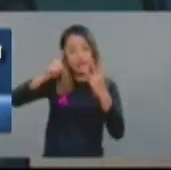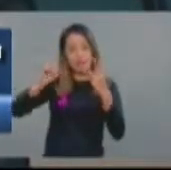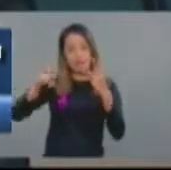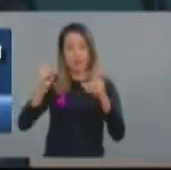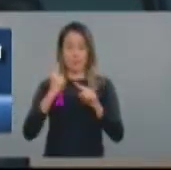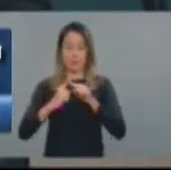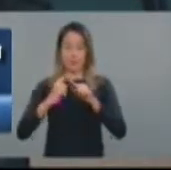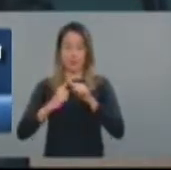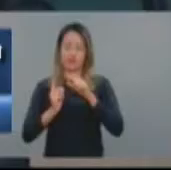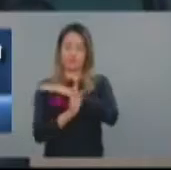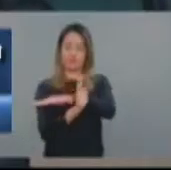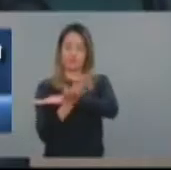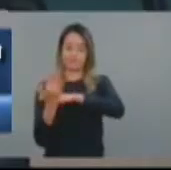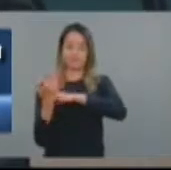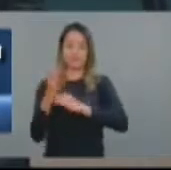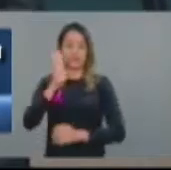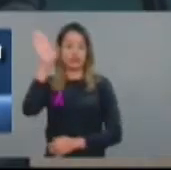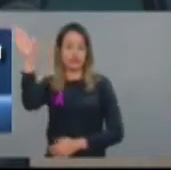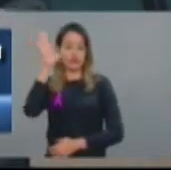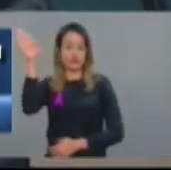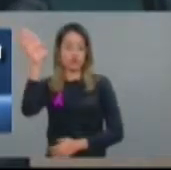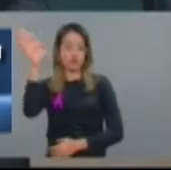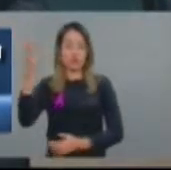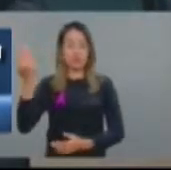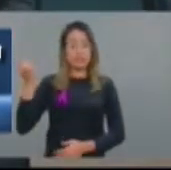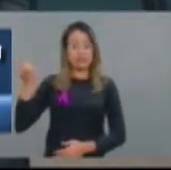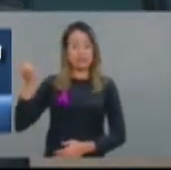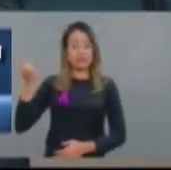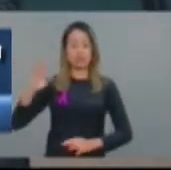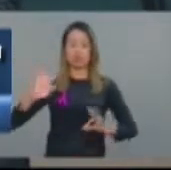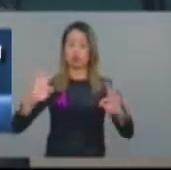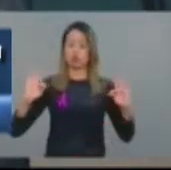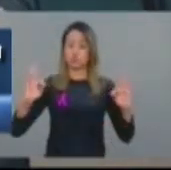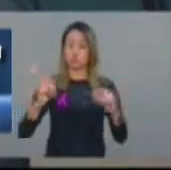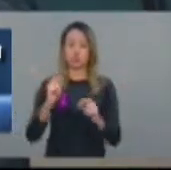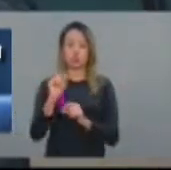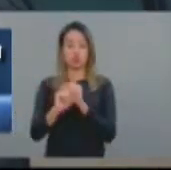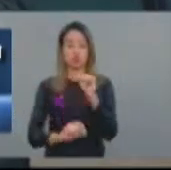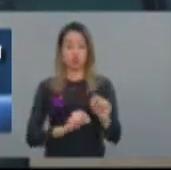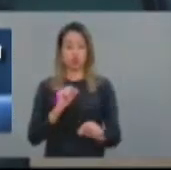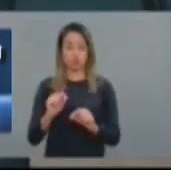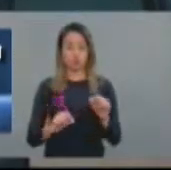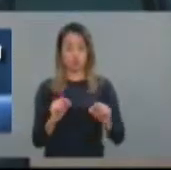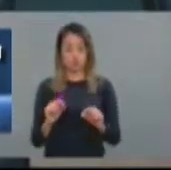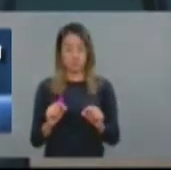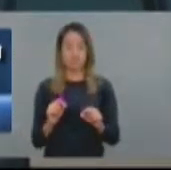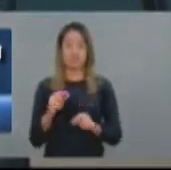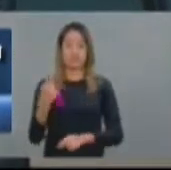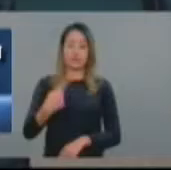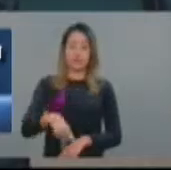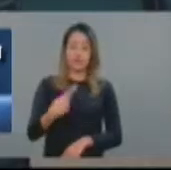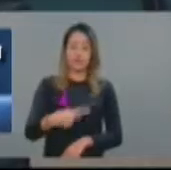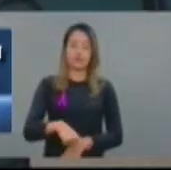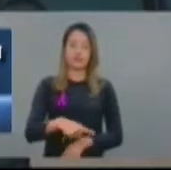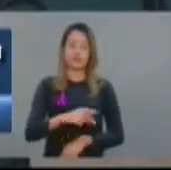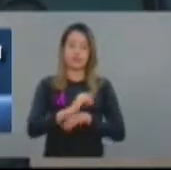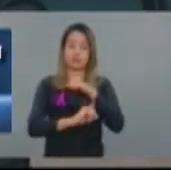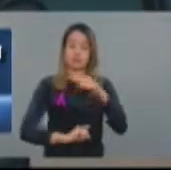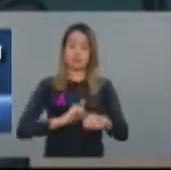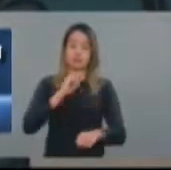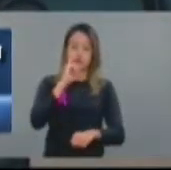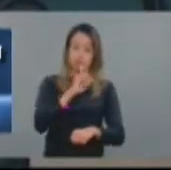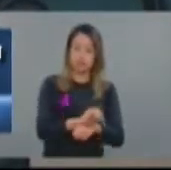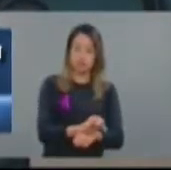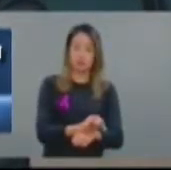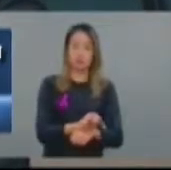aonde antigamente todos os seminários, os congressos nacionais e internacionais iam para outras